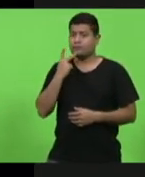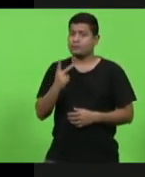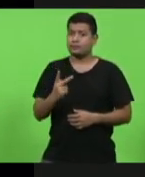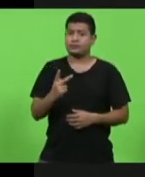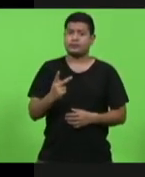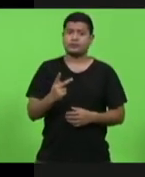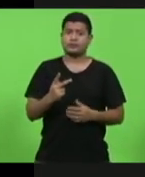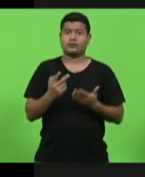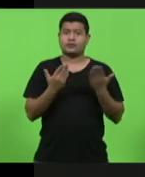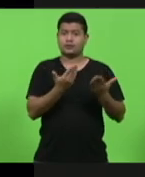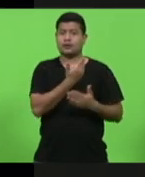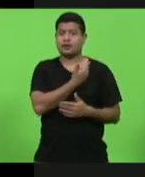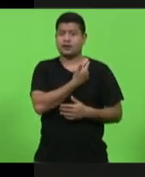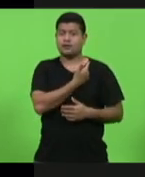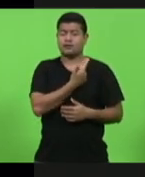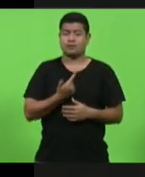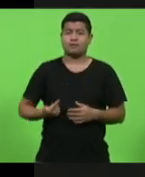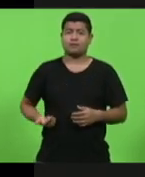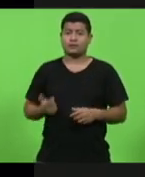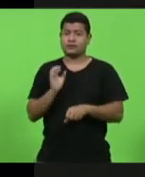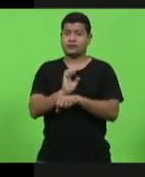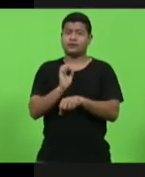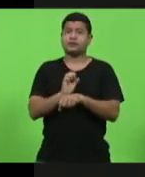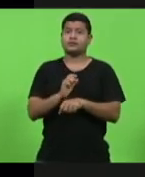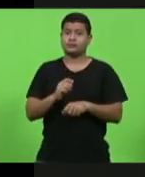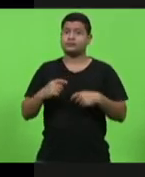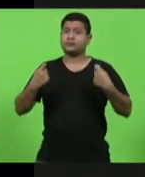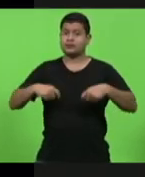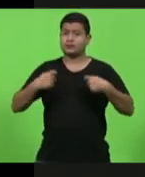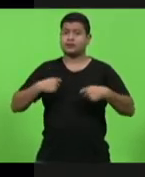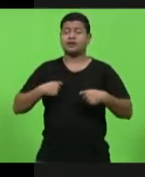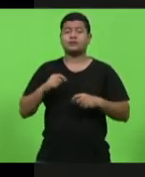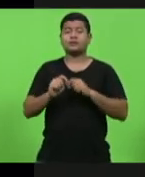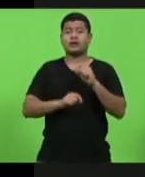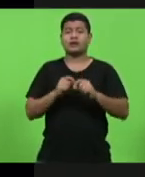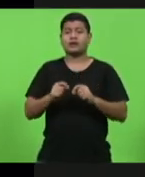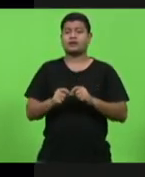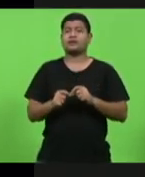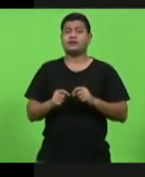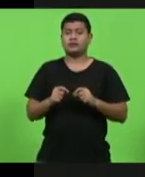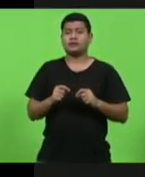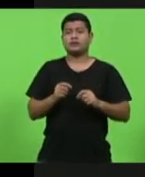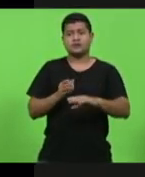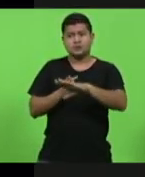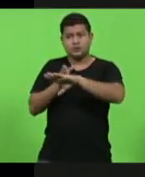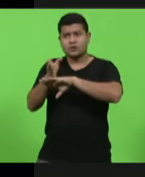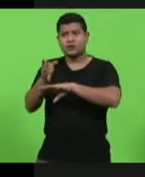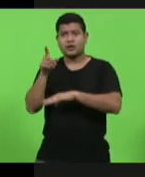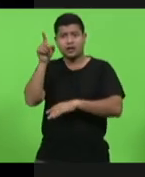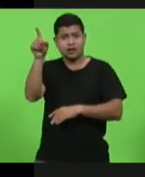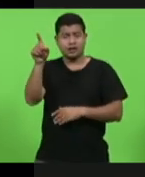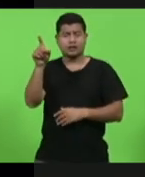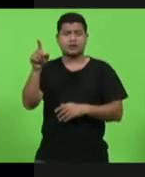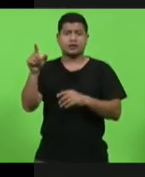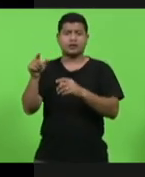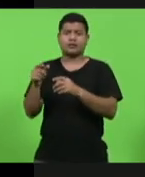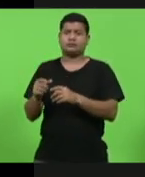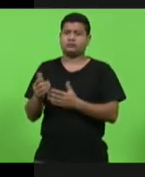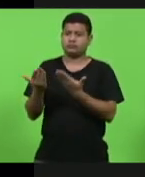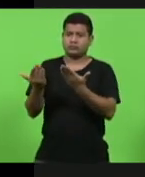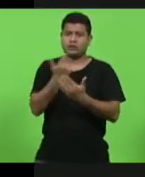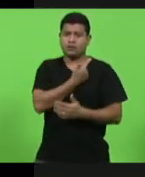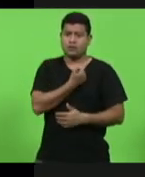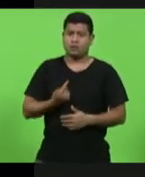o estado tinha que ter consciência de ir buscar os recursos que a União nos deve e os